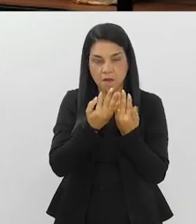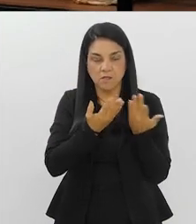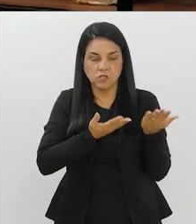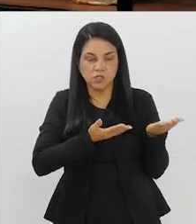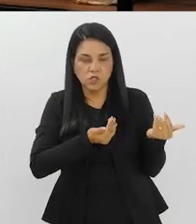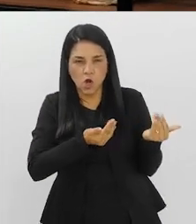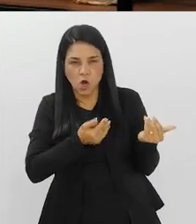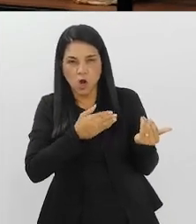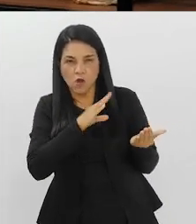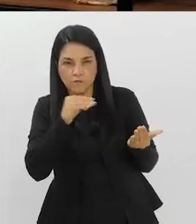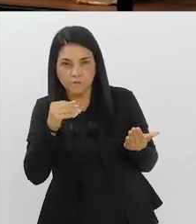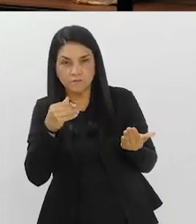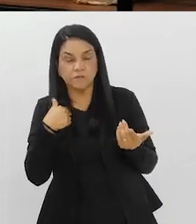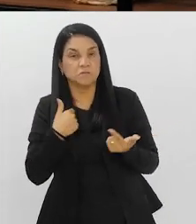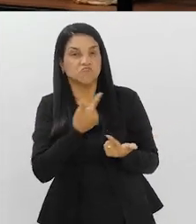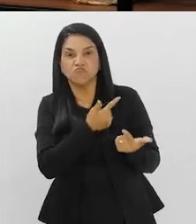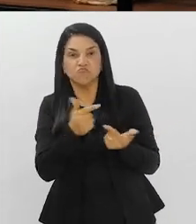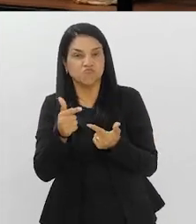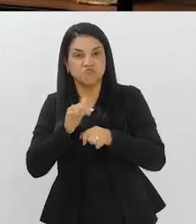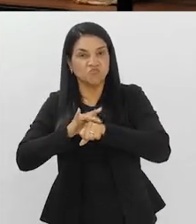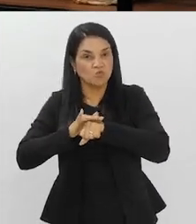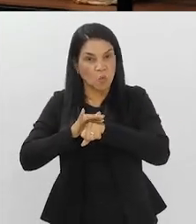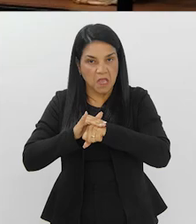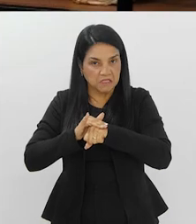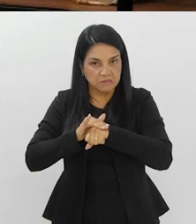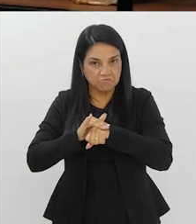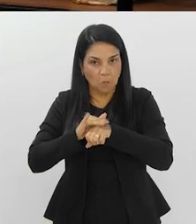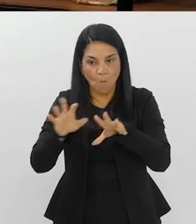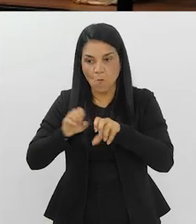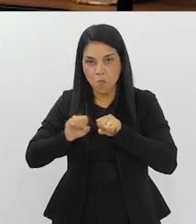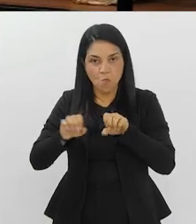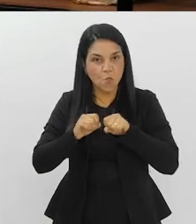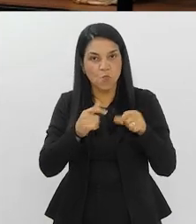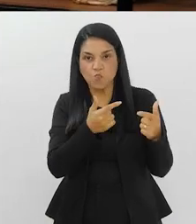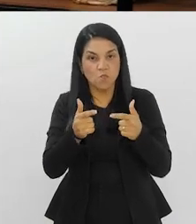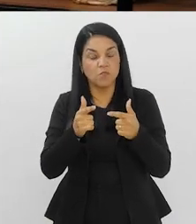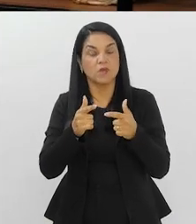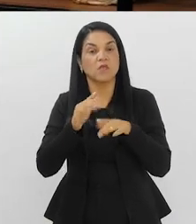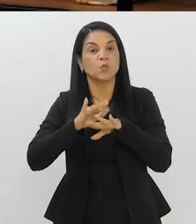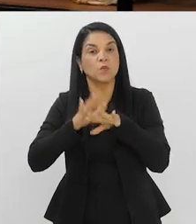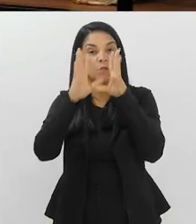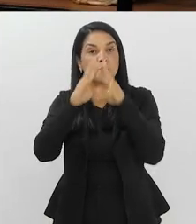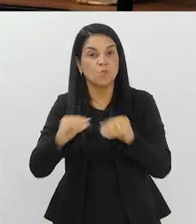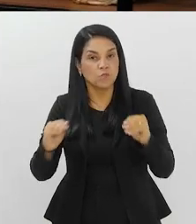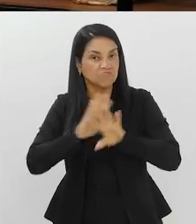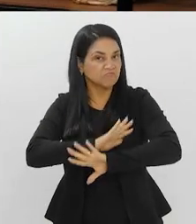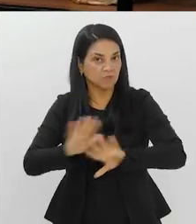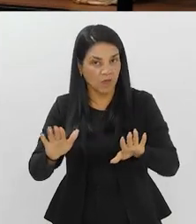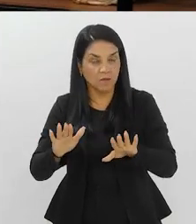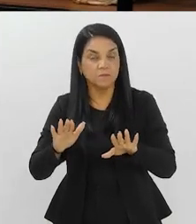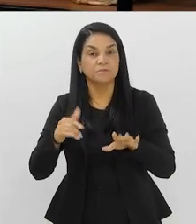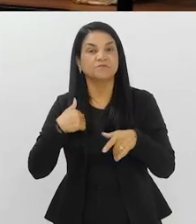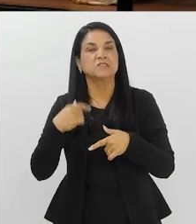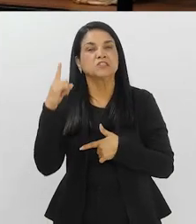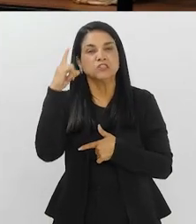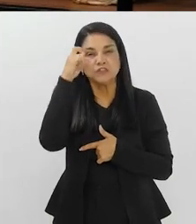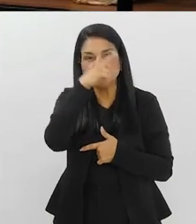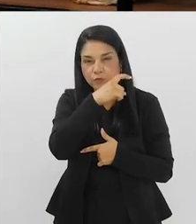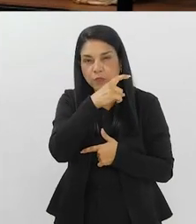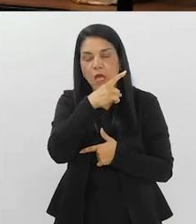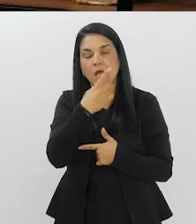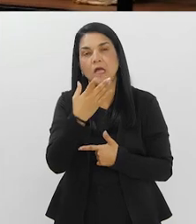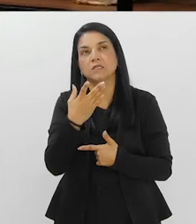mais jovens que não conviveram com doenças mais antigas, que já foram erradicadas, a gente tem algumas